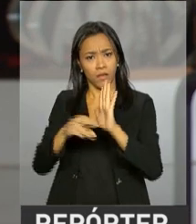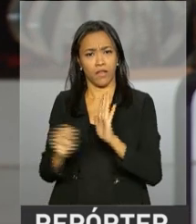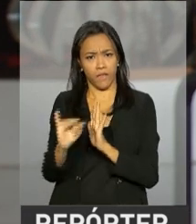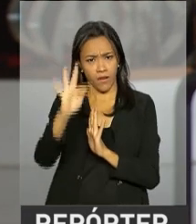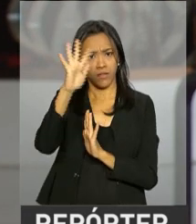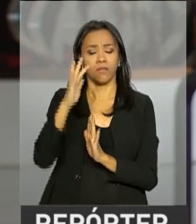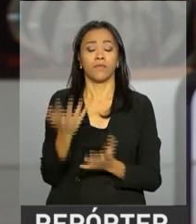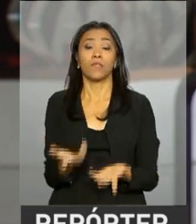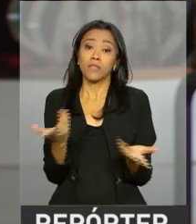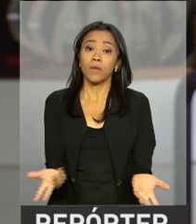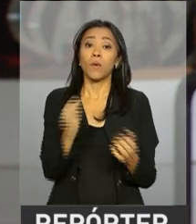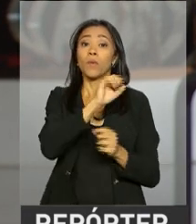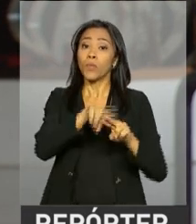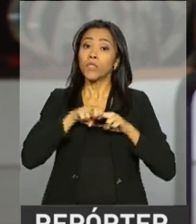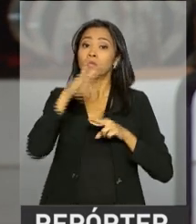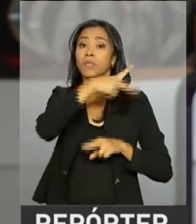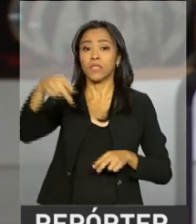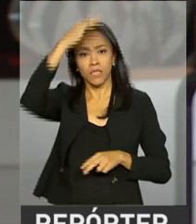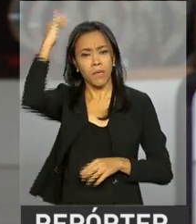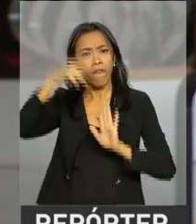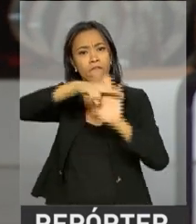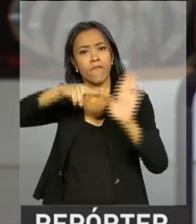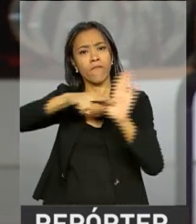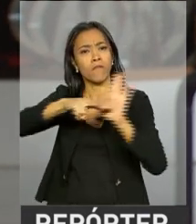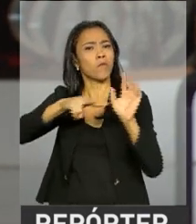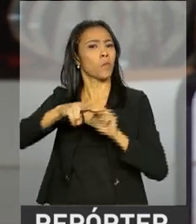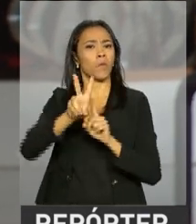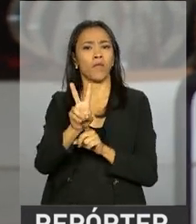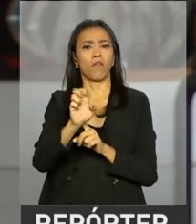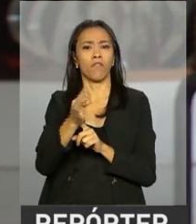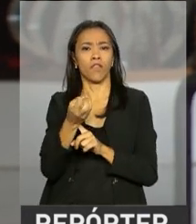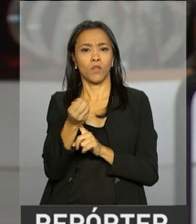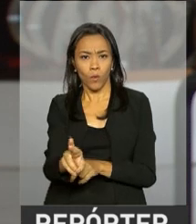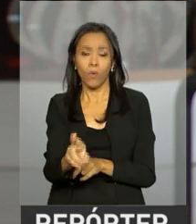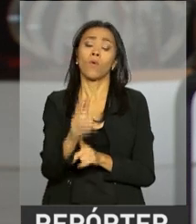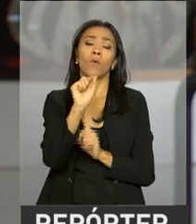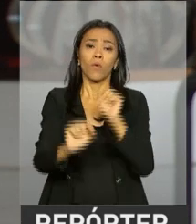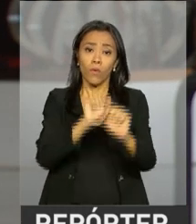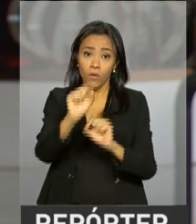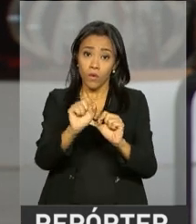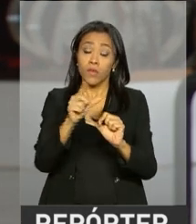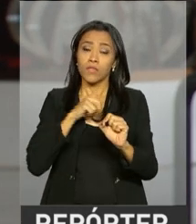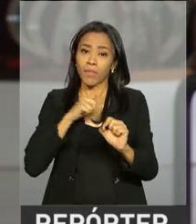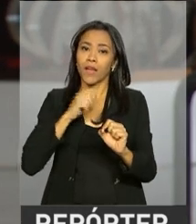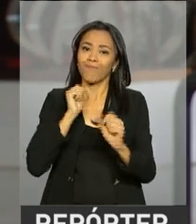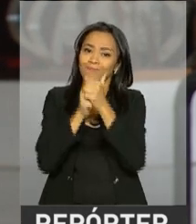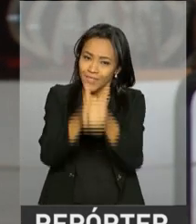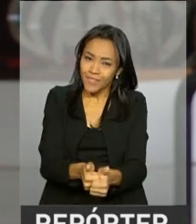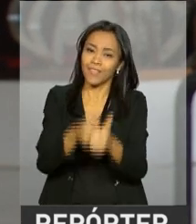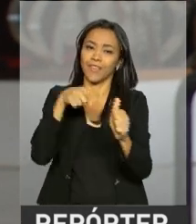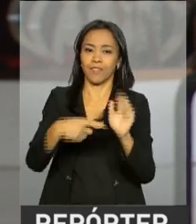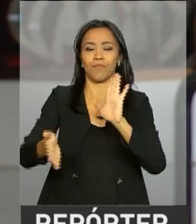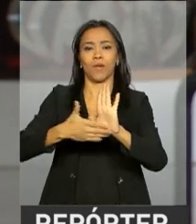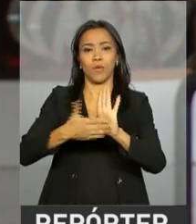por isso, o presidente Michel Temer vetou alguns itens da proposta aprovada pelo Congresso Nacional para garantir o cumprimento desta emenda. O objetivo